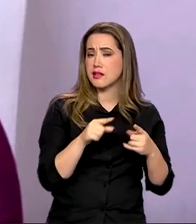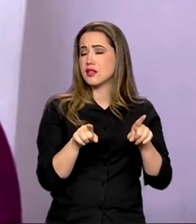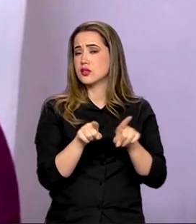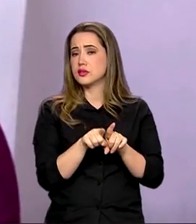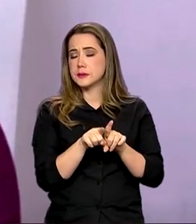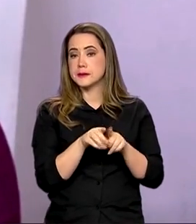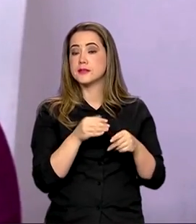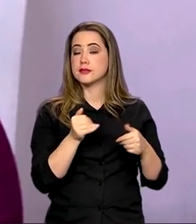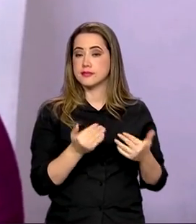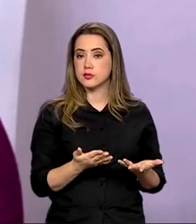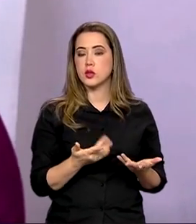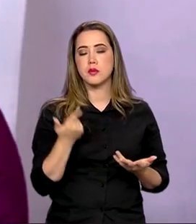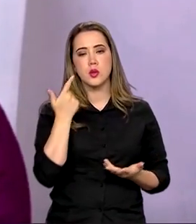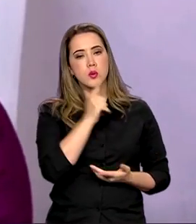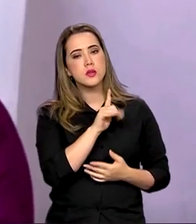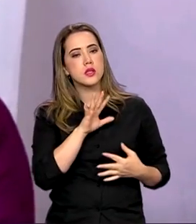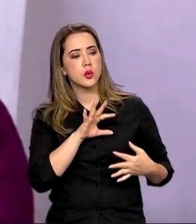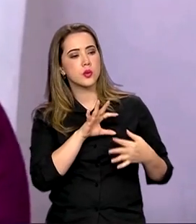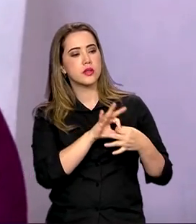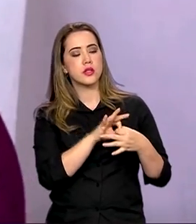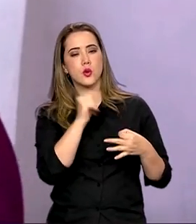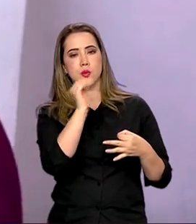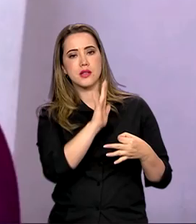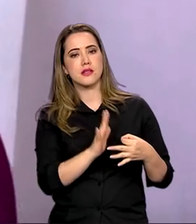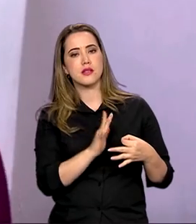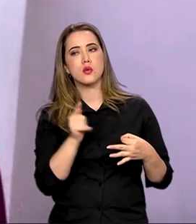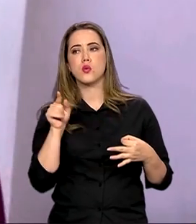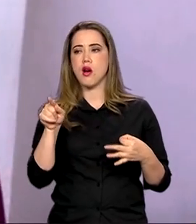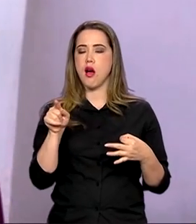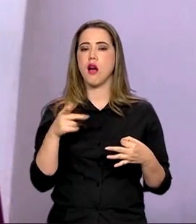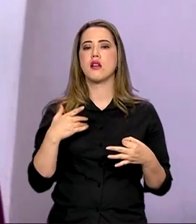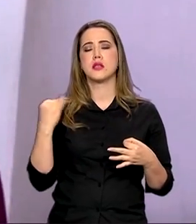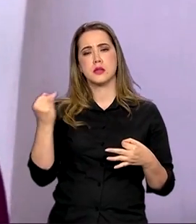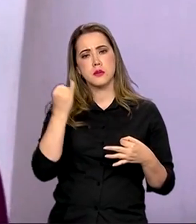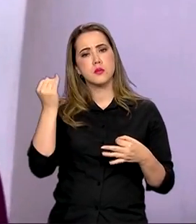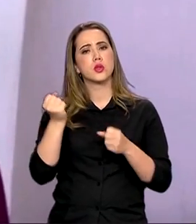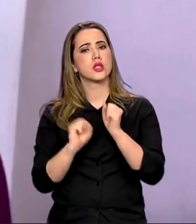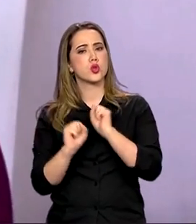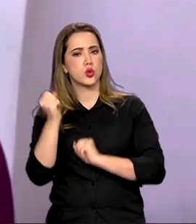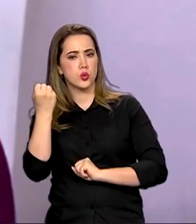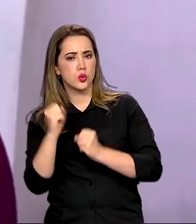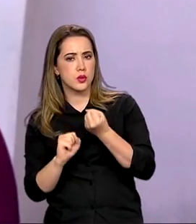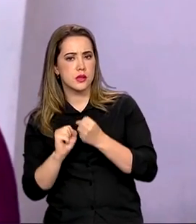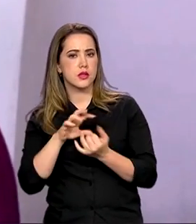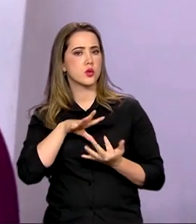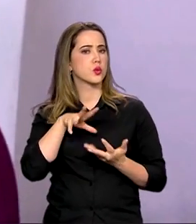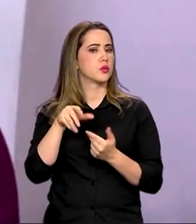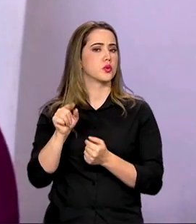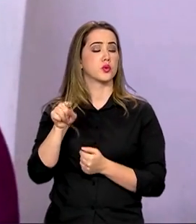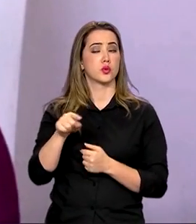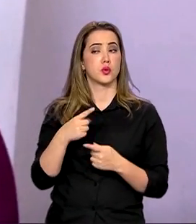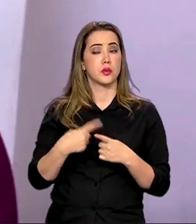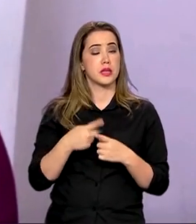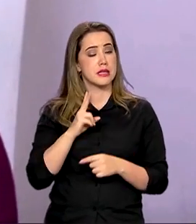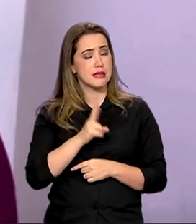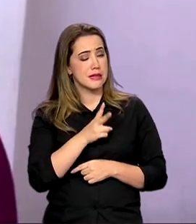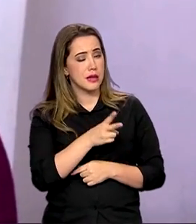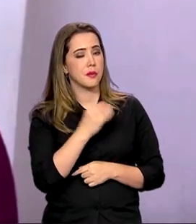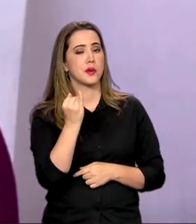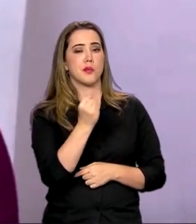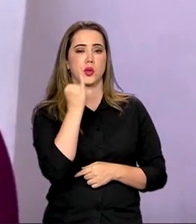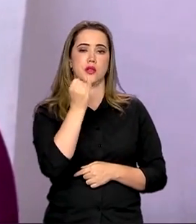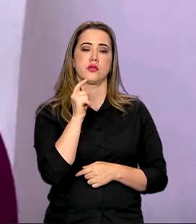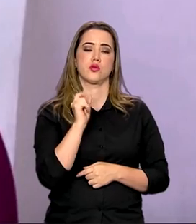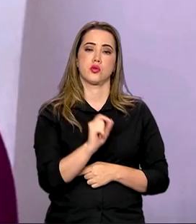isso, integrar o Brasil a essas cadeias produtivas globais, que vão ter um peso cada vez maior